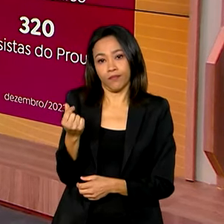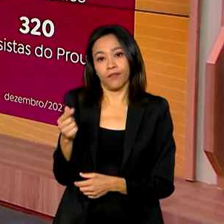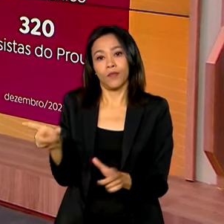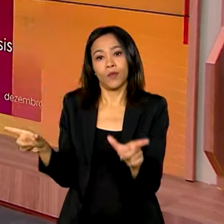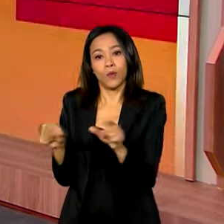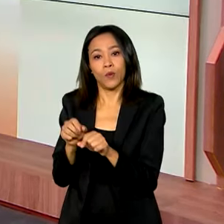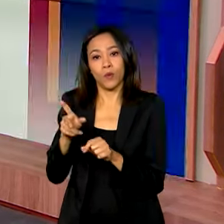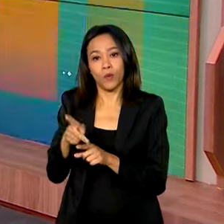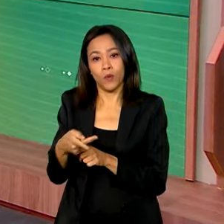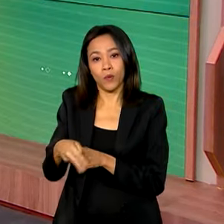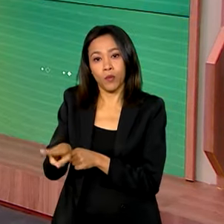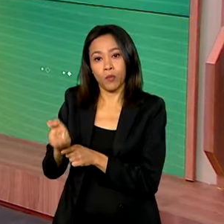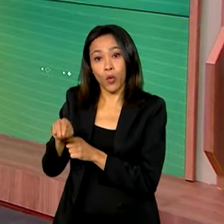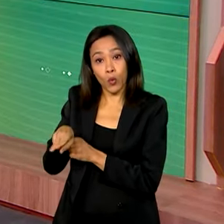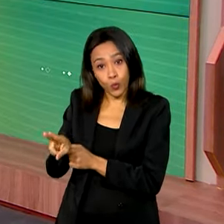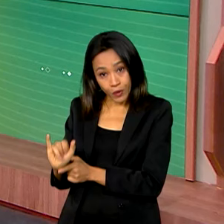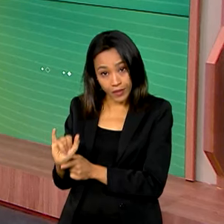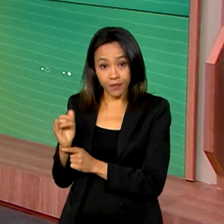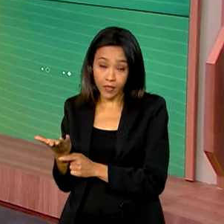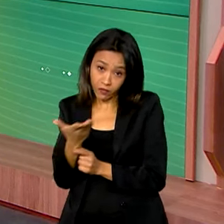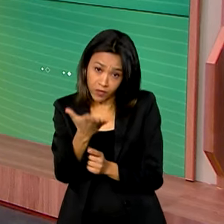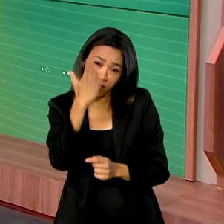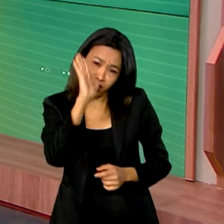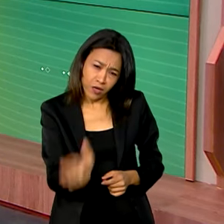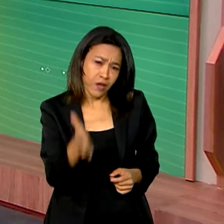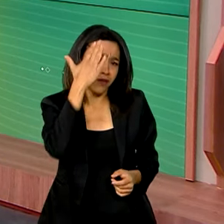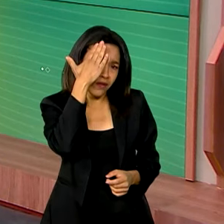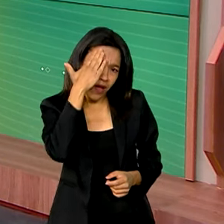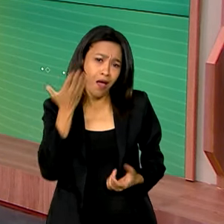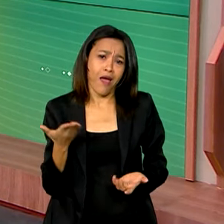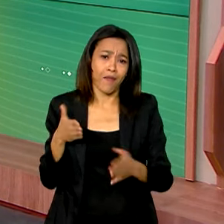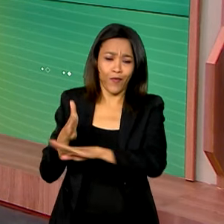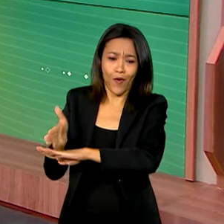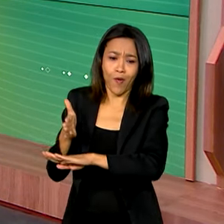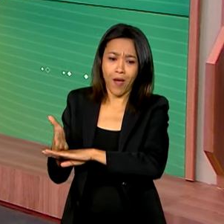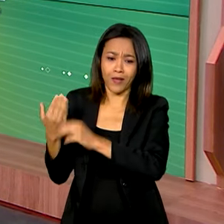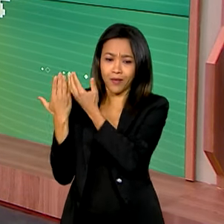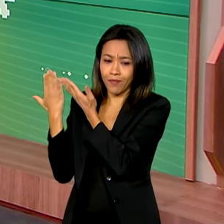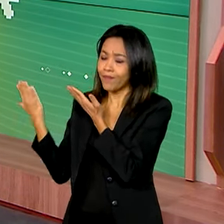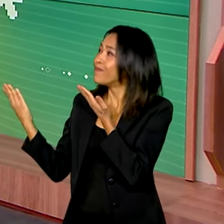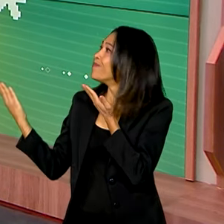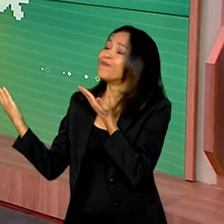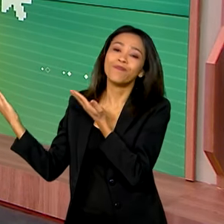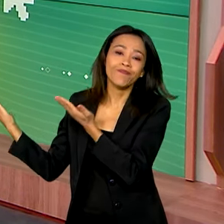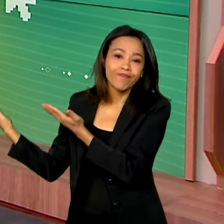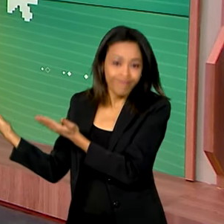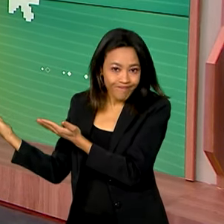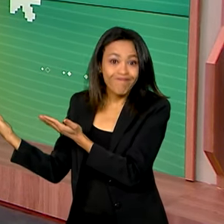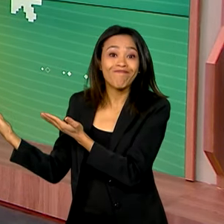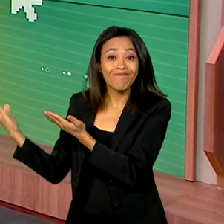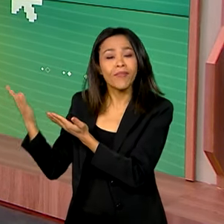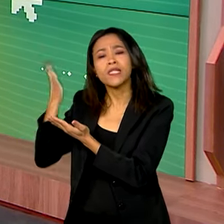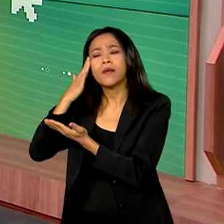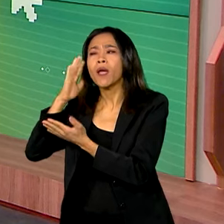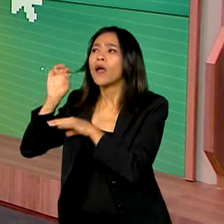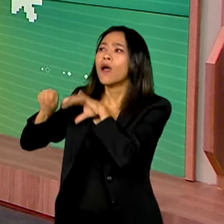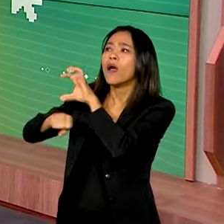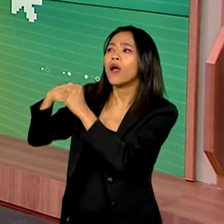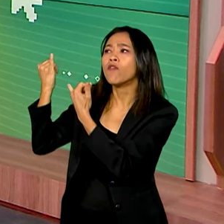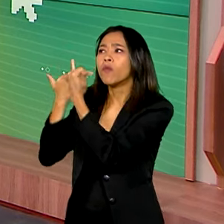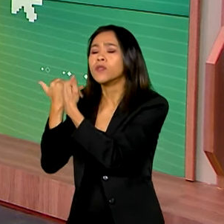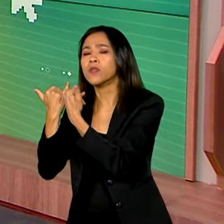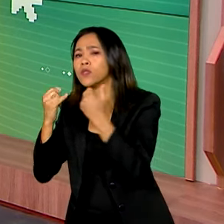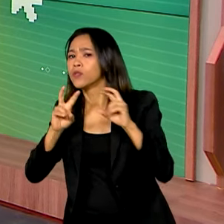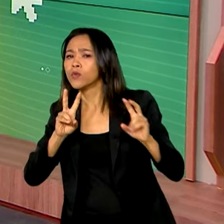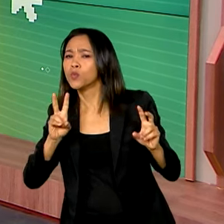município. E você já sabe, basta acessar gov.br barra comunica.br para saber o que o governo